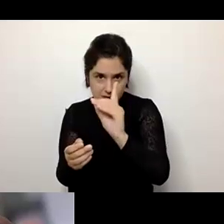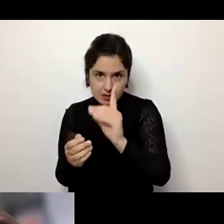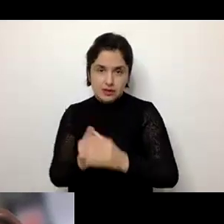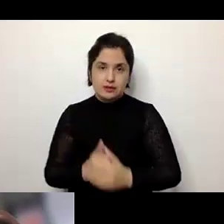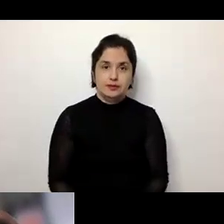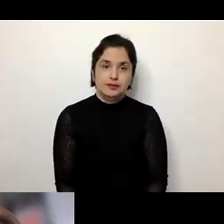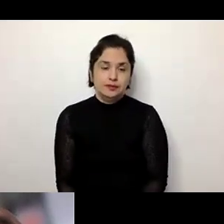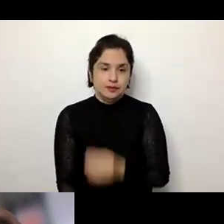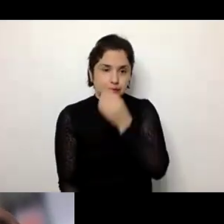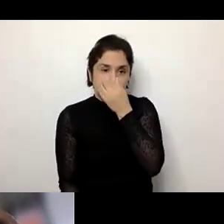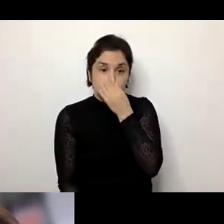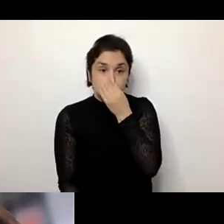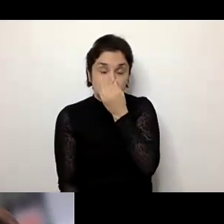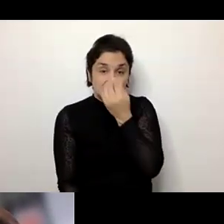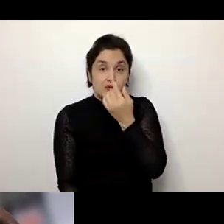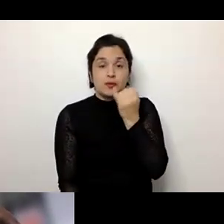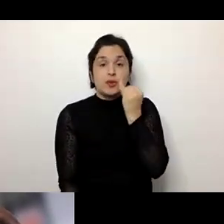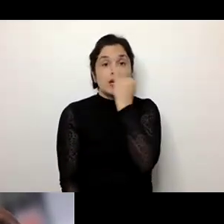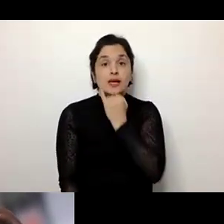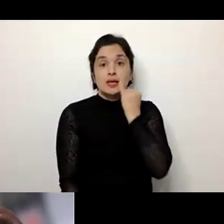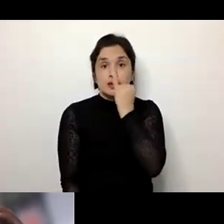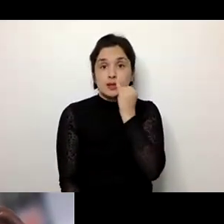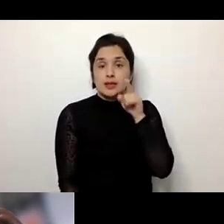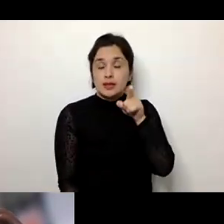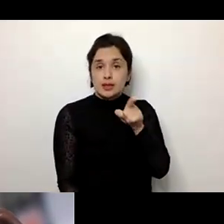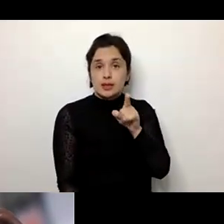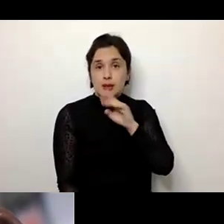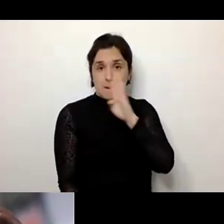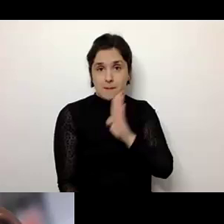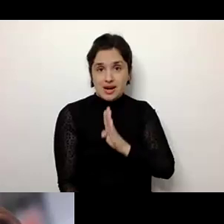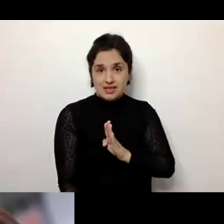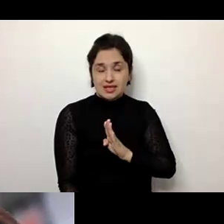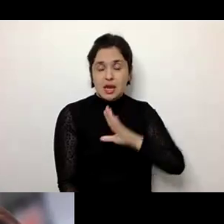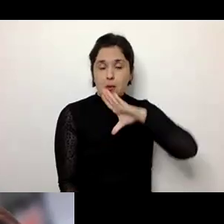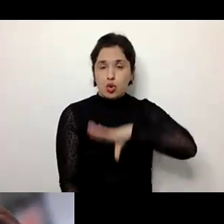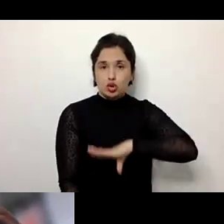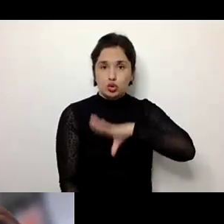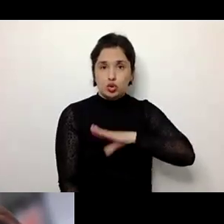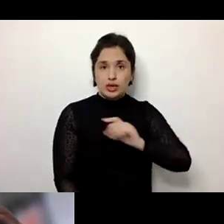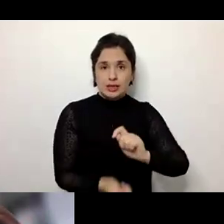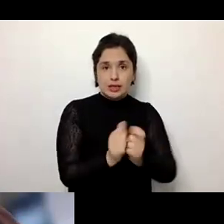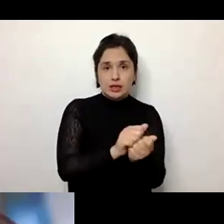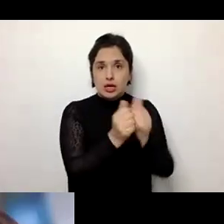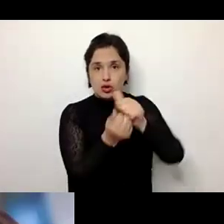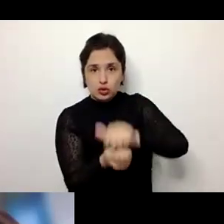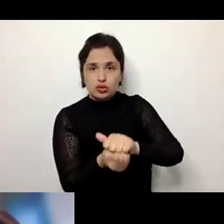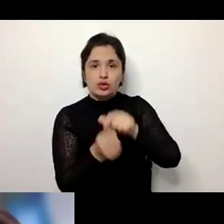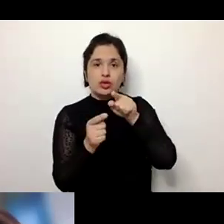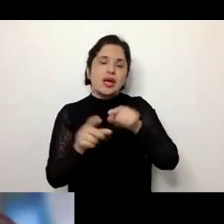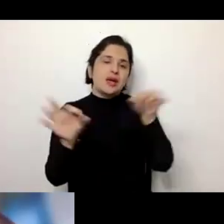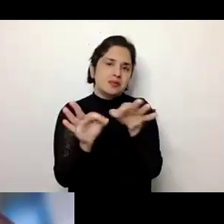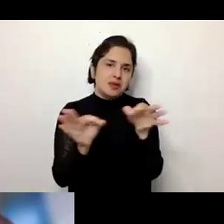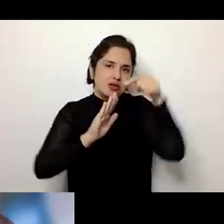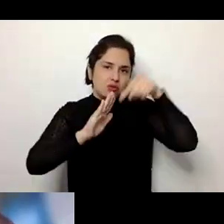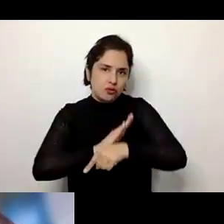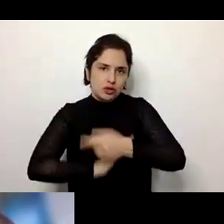Bom, aqui novamente eu vou fazer um outro comparativo a partir dos anos de 2010, onde podemos ver outra transformação importante dentro da